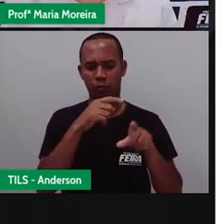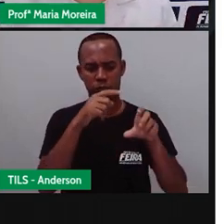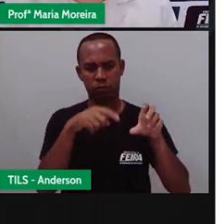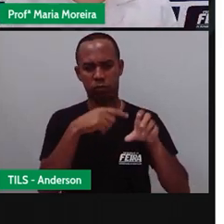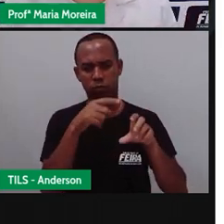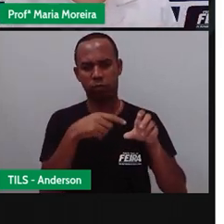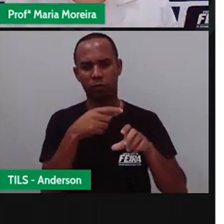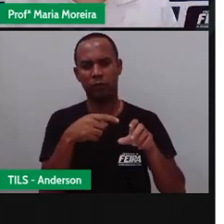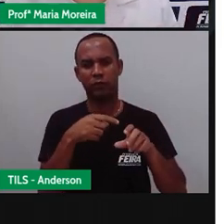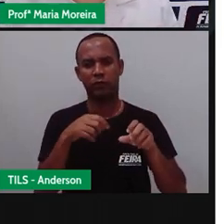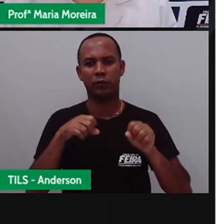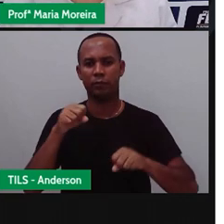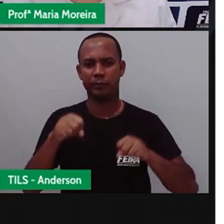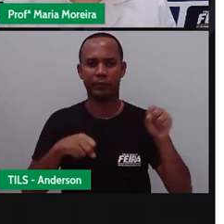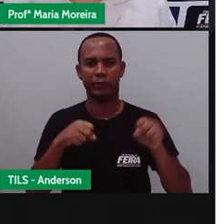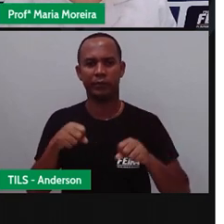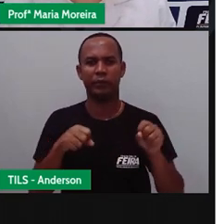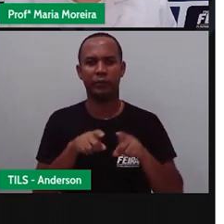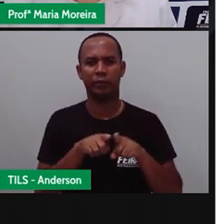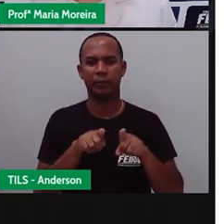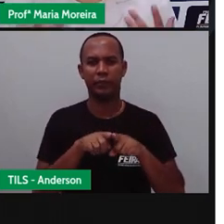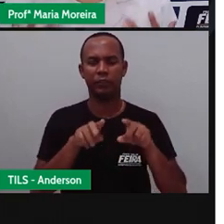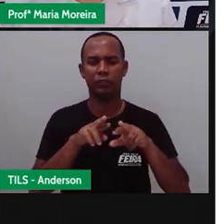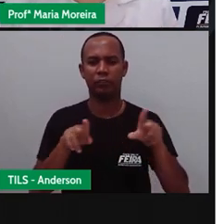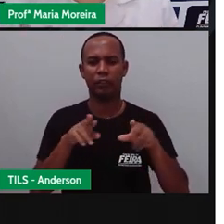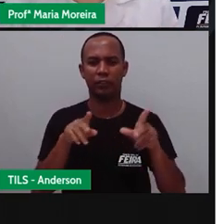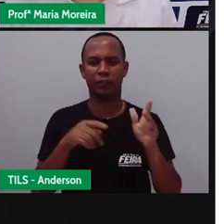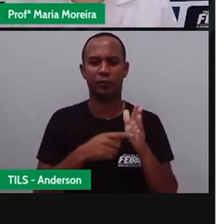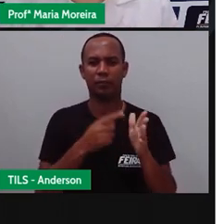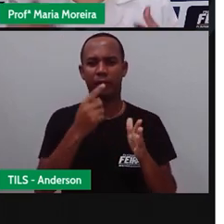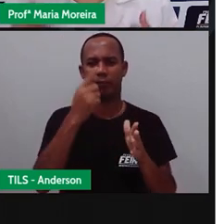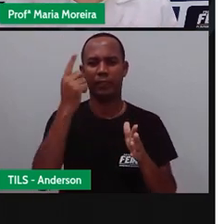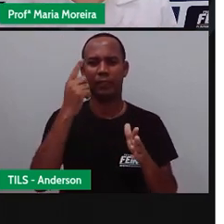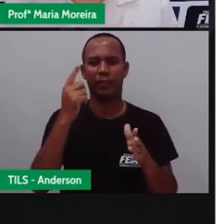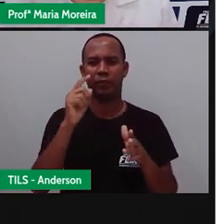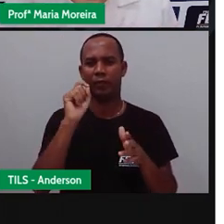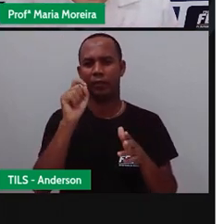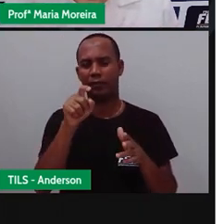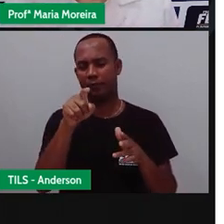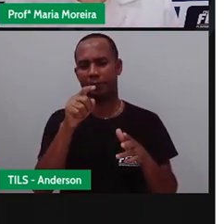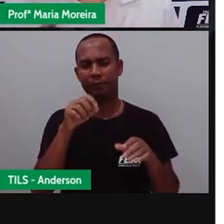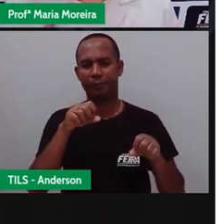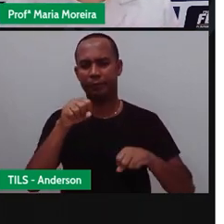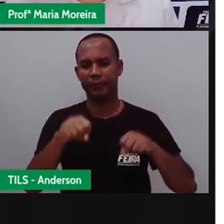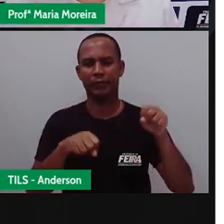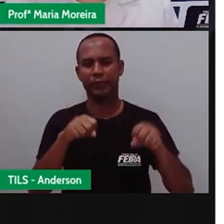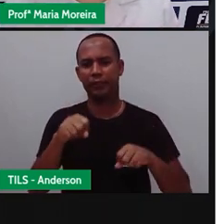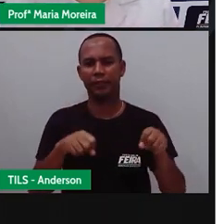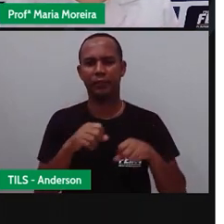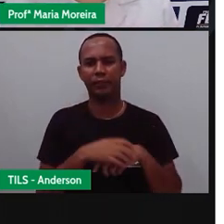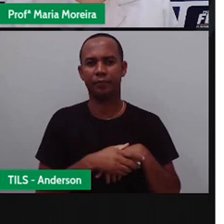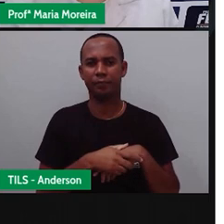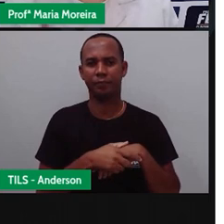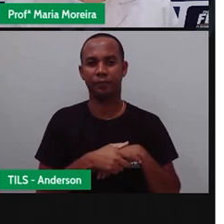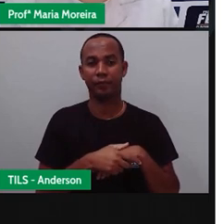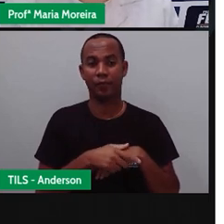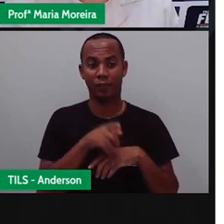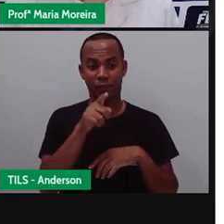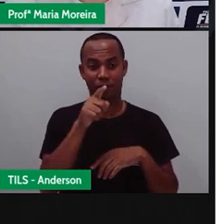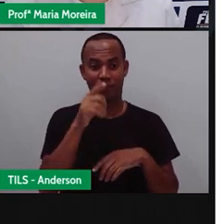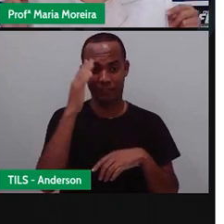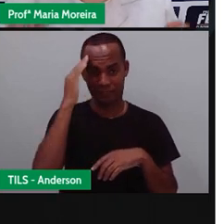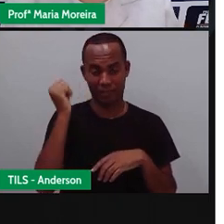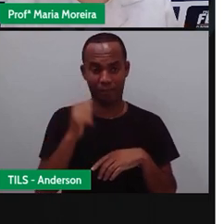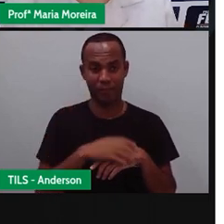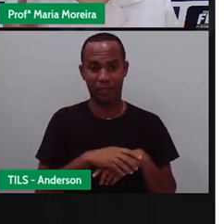que são instalados em bicicleta. E assim surgiram o quê? As primeiras motocicletas. Detalhe, viu, Anderson? Você sabia